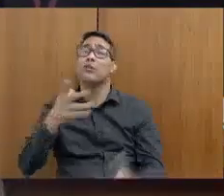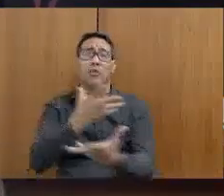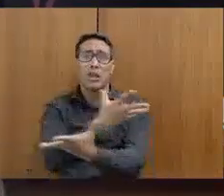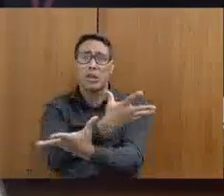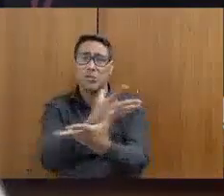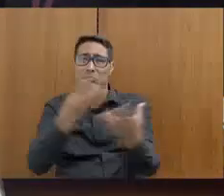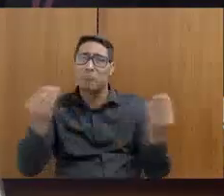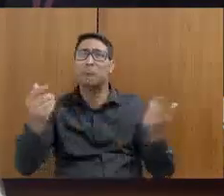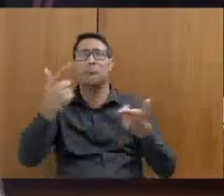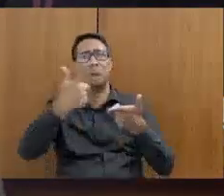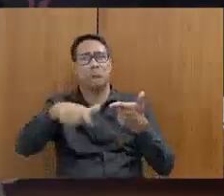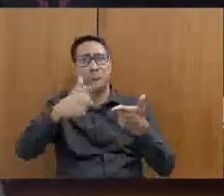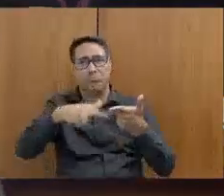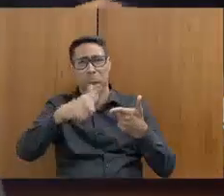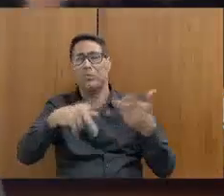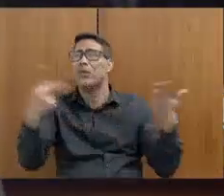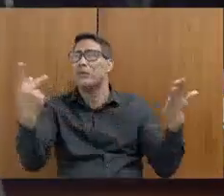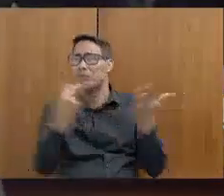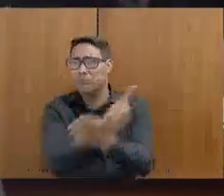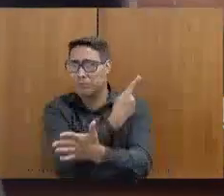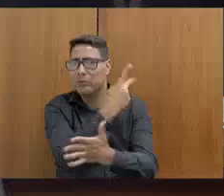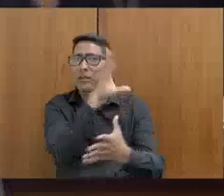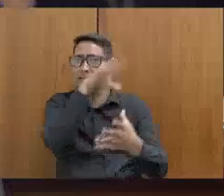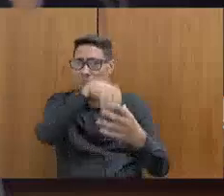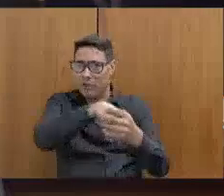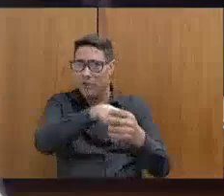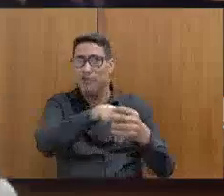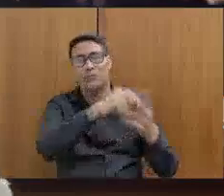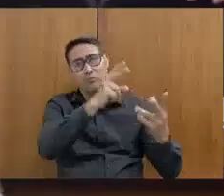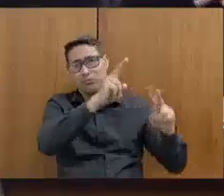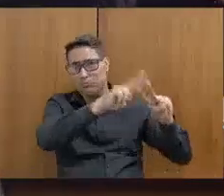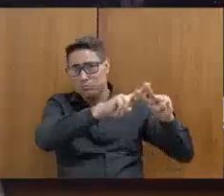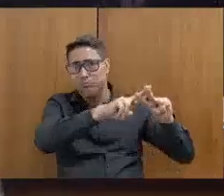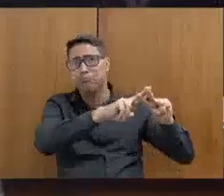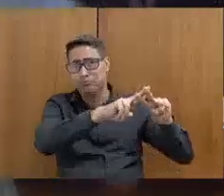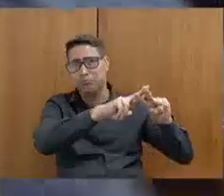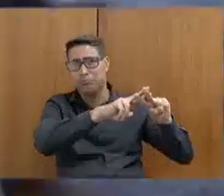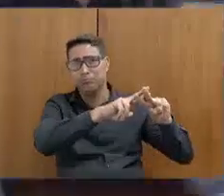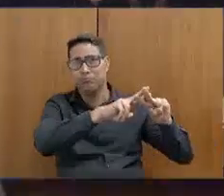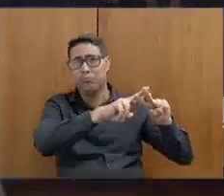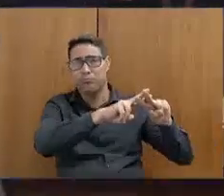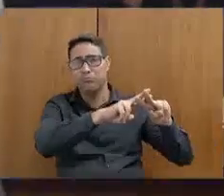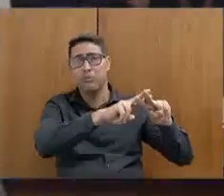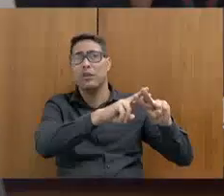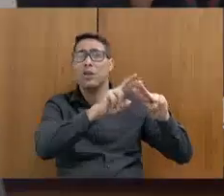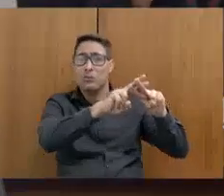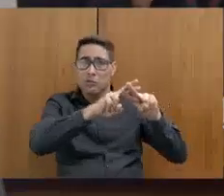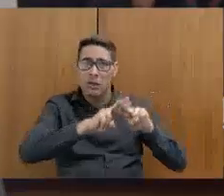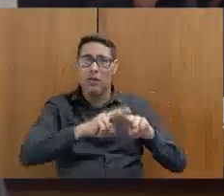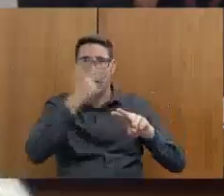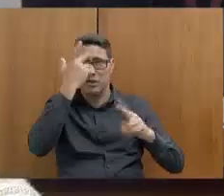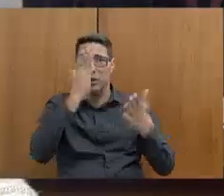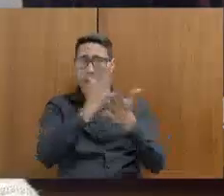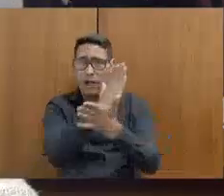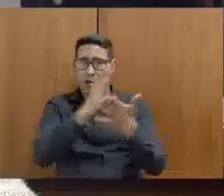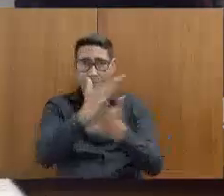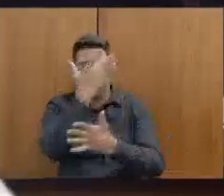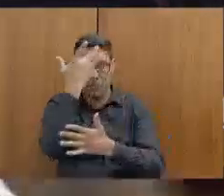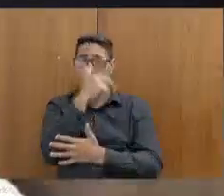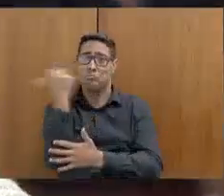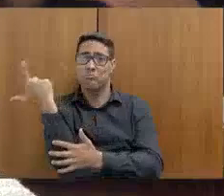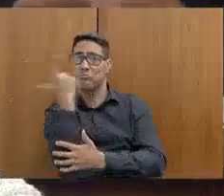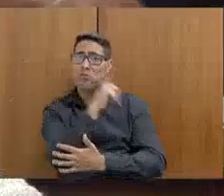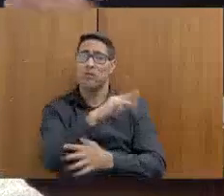pela ausência dessa estrutura que é do corpo humano no trabalho. Eu agradeço,